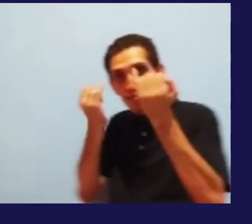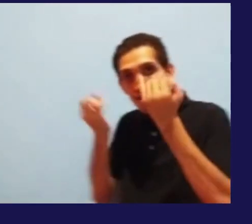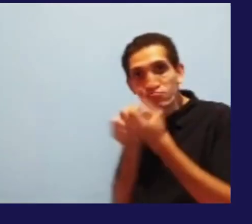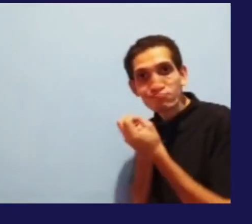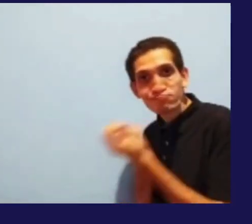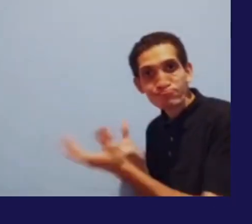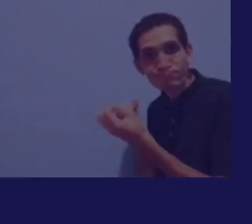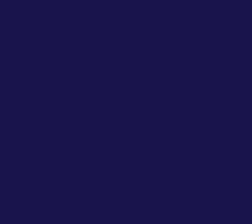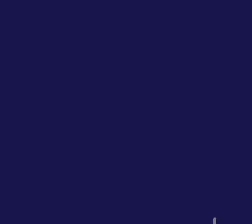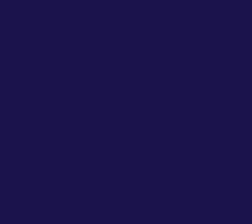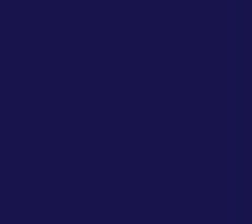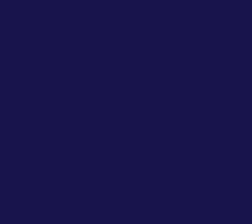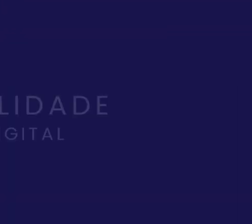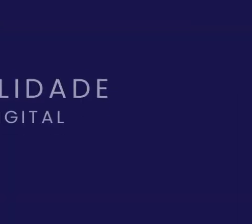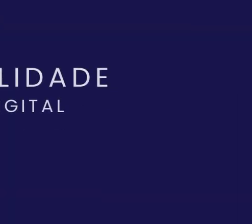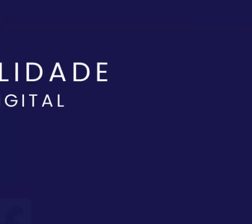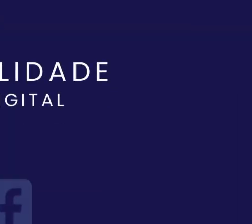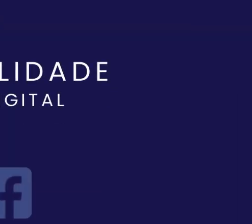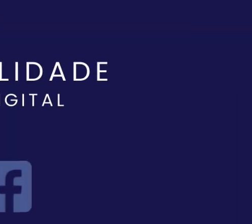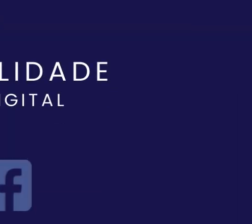dá para a gente refletir um pouco mais.